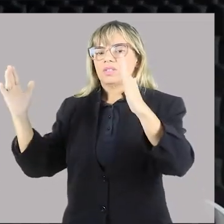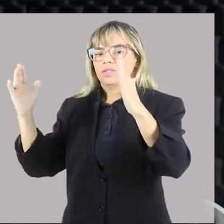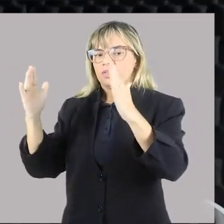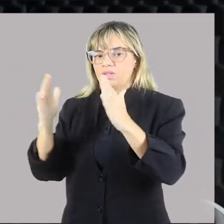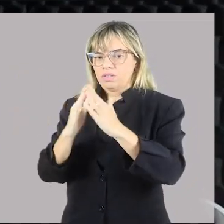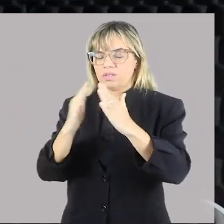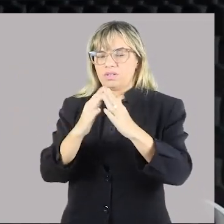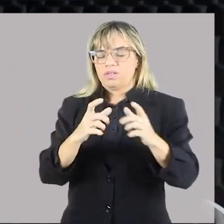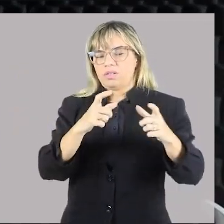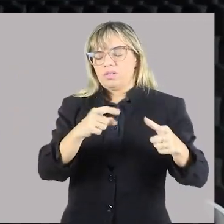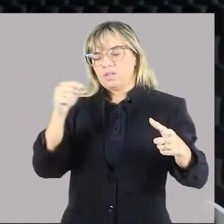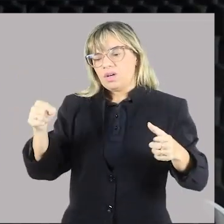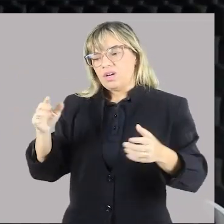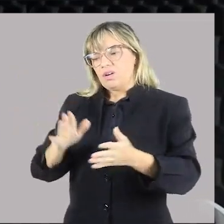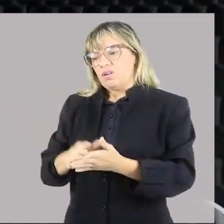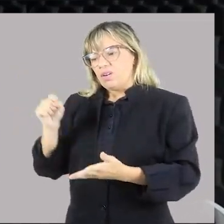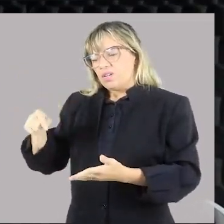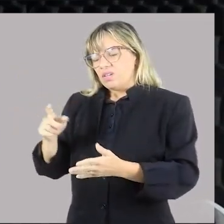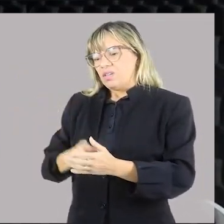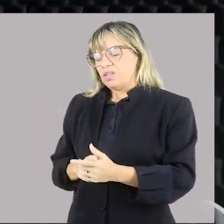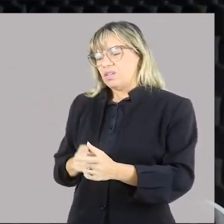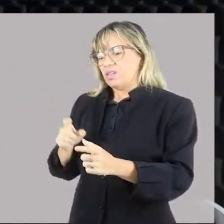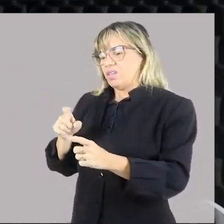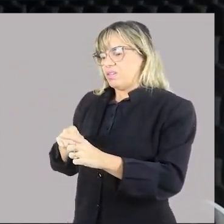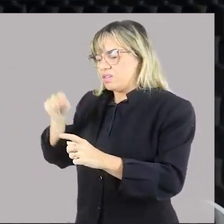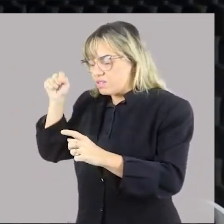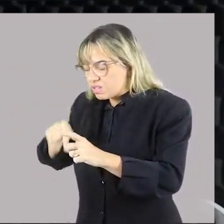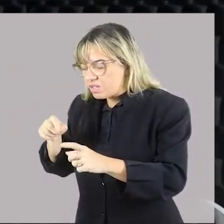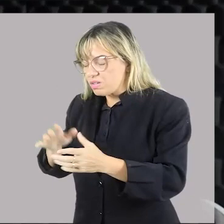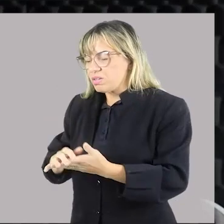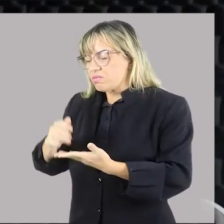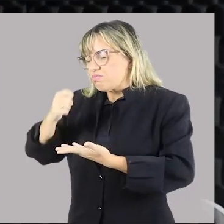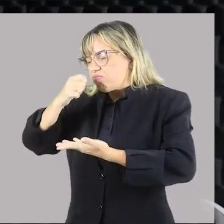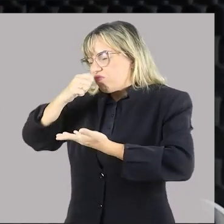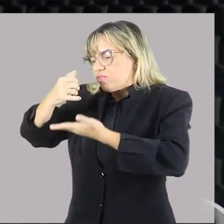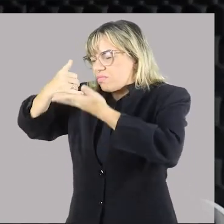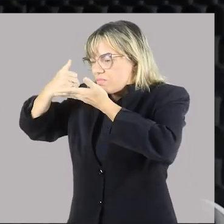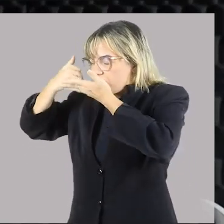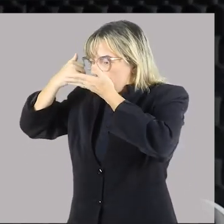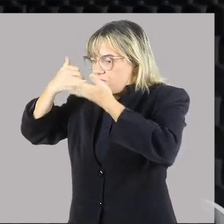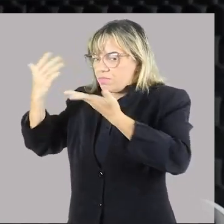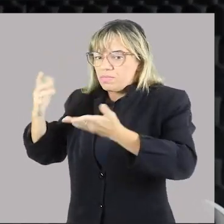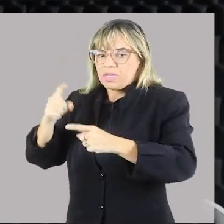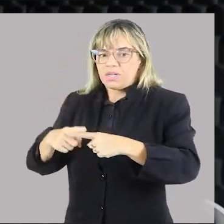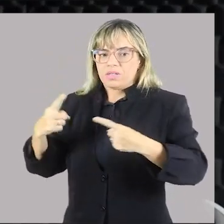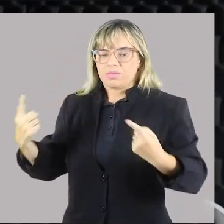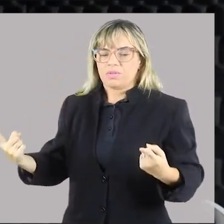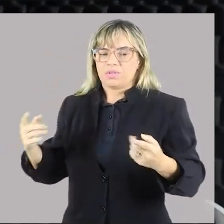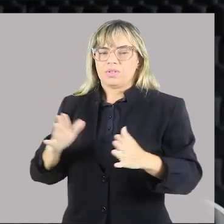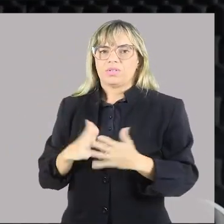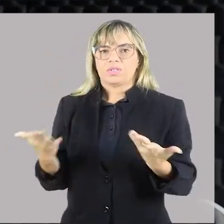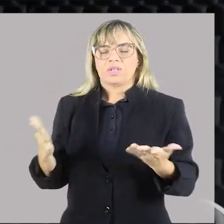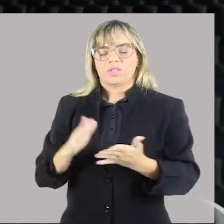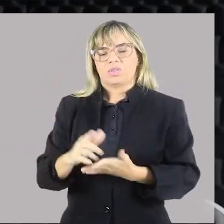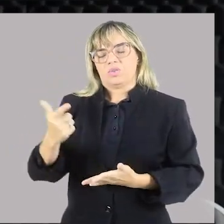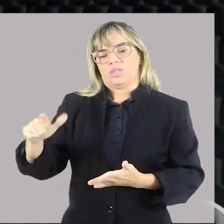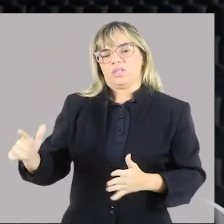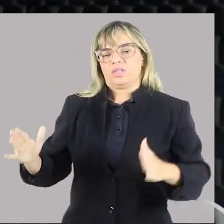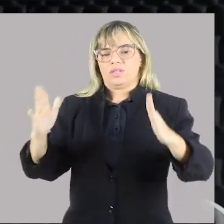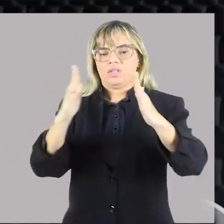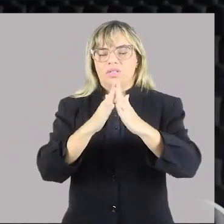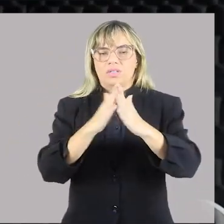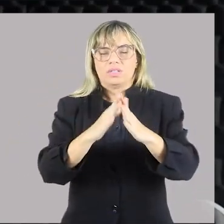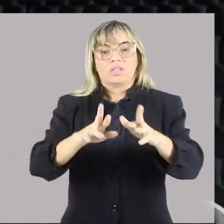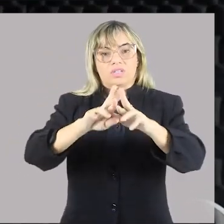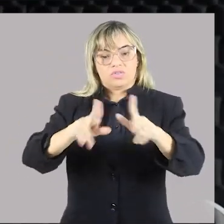dependência química. Ele está ali, ele é um morador de rua, mas ele não pode ser considerado sem teto. Então, há essa diferença. E aí